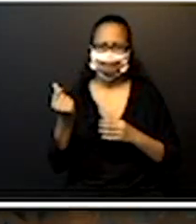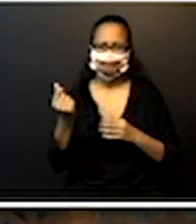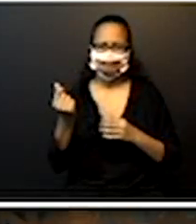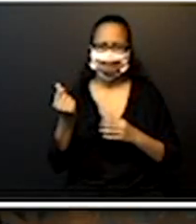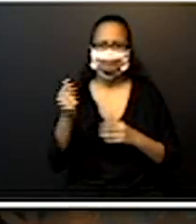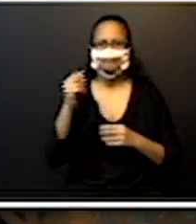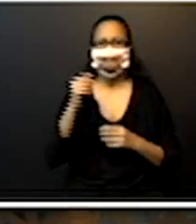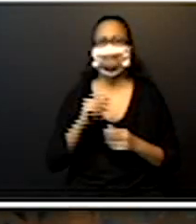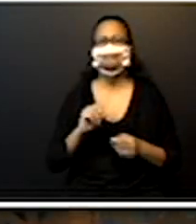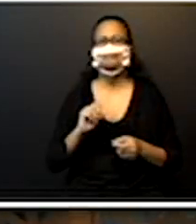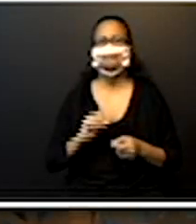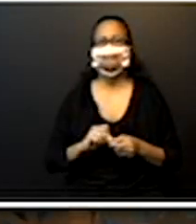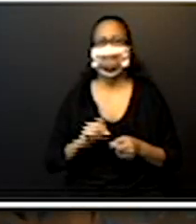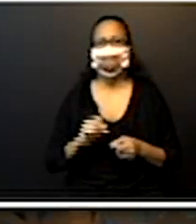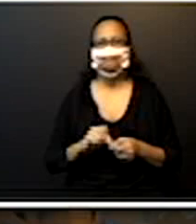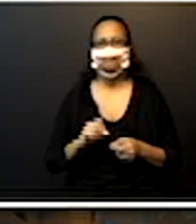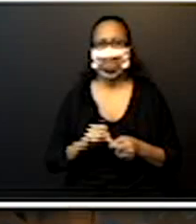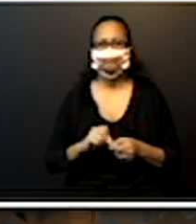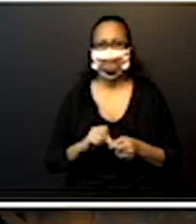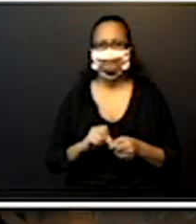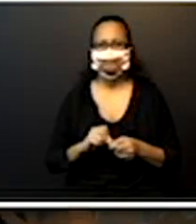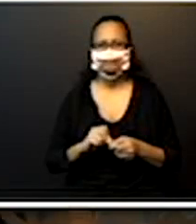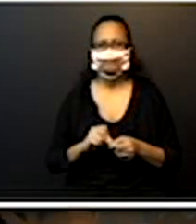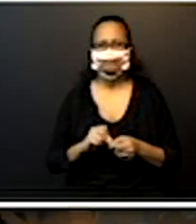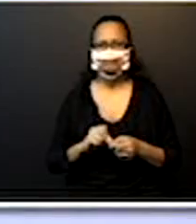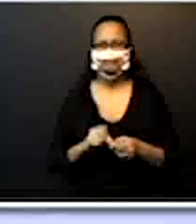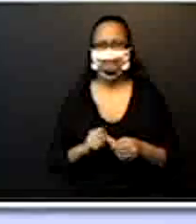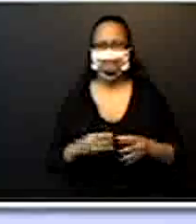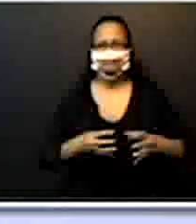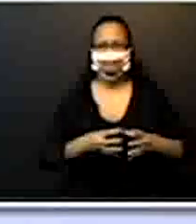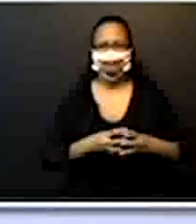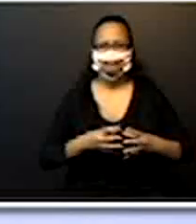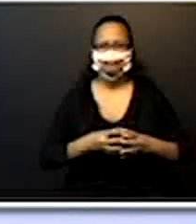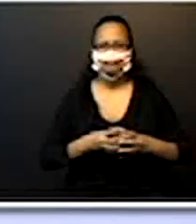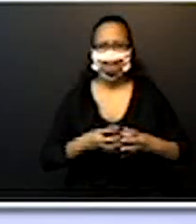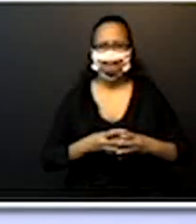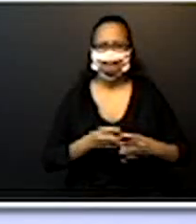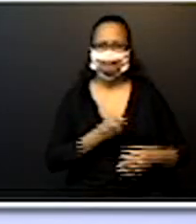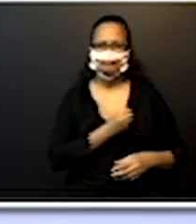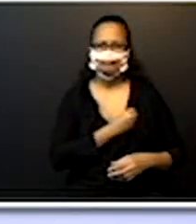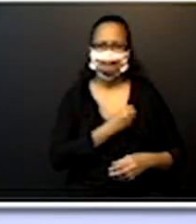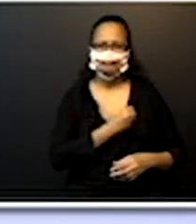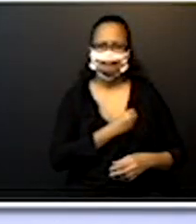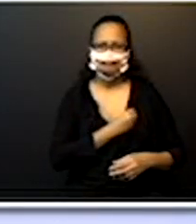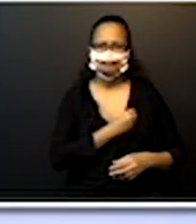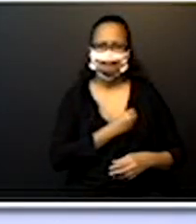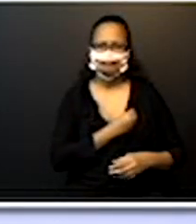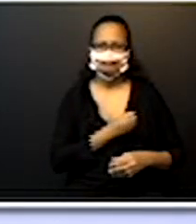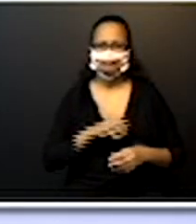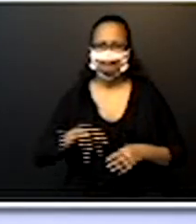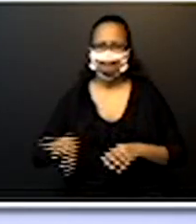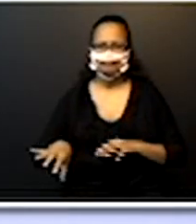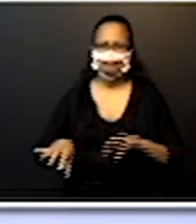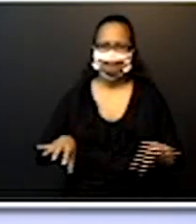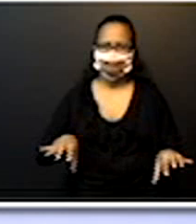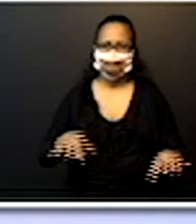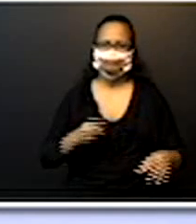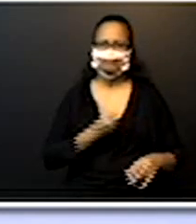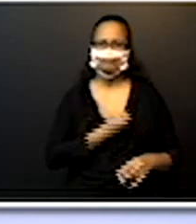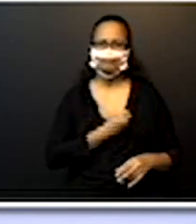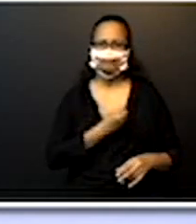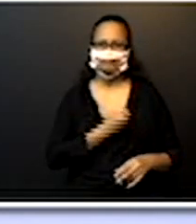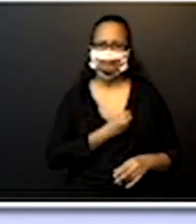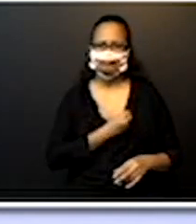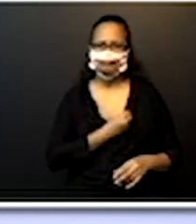Faça as composições, ó, composições e decomposições a seguir